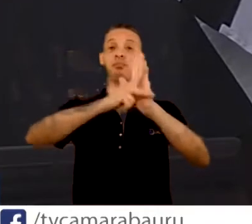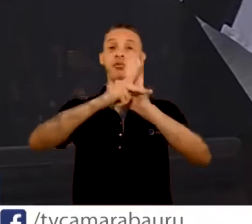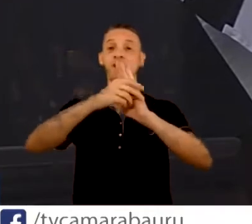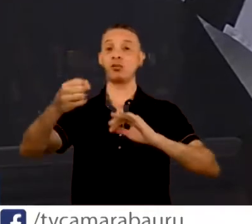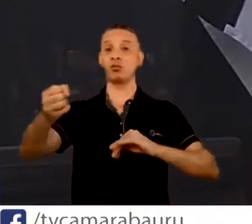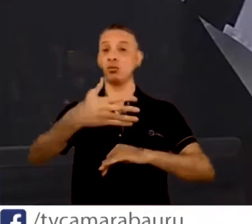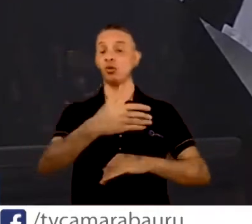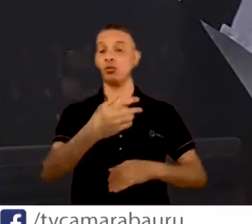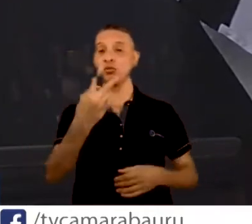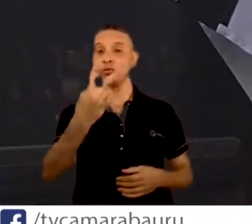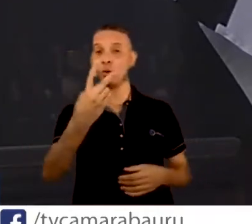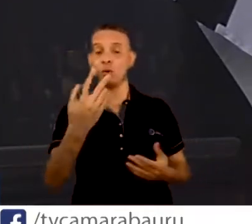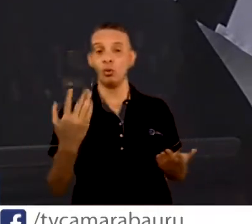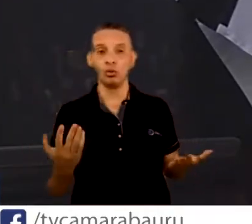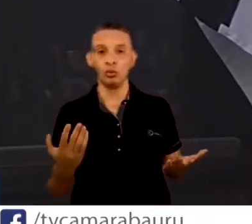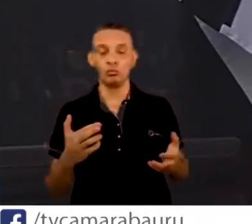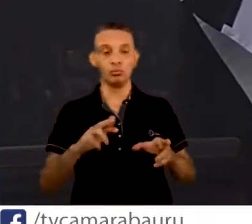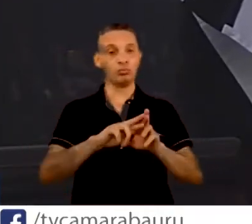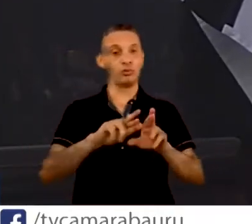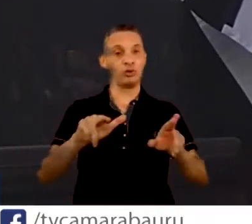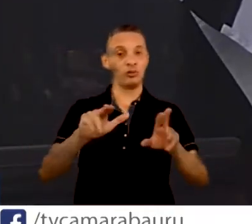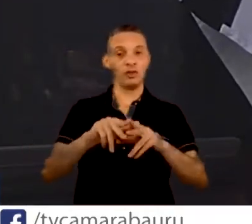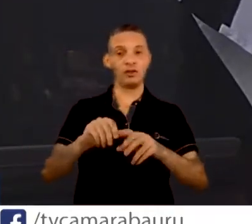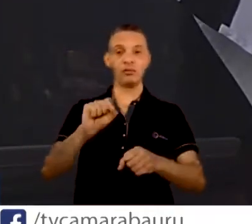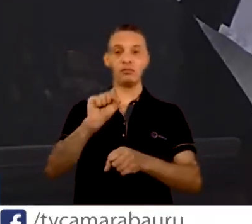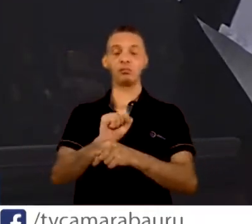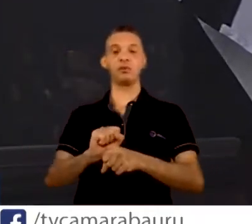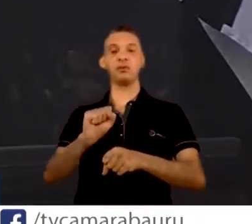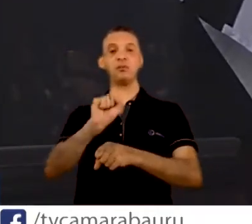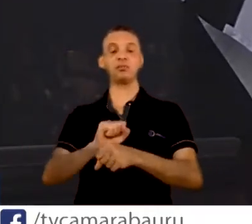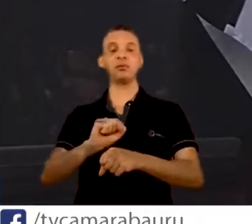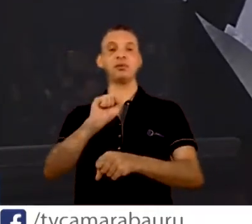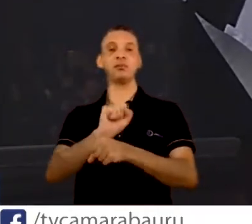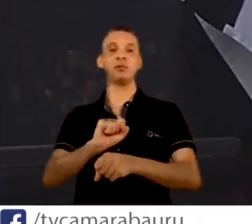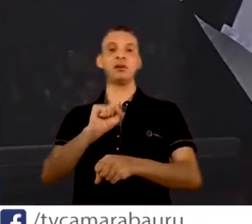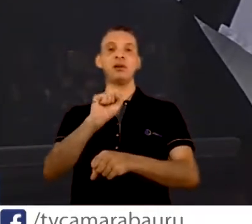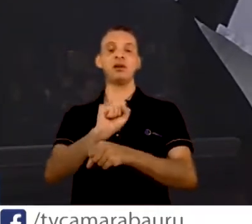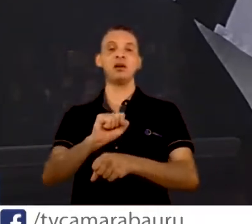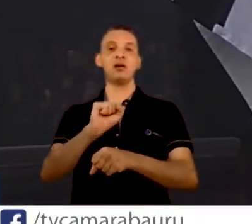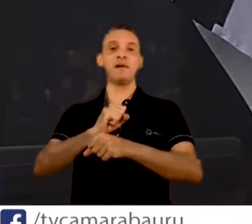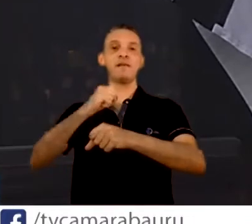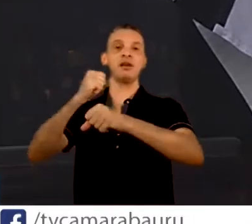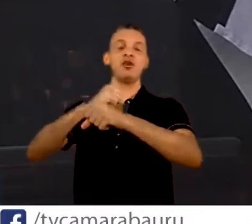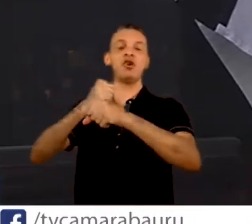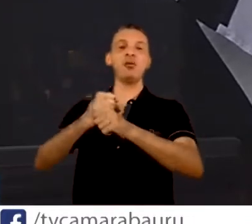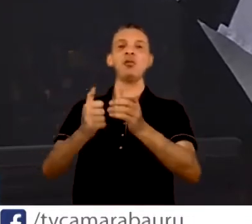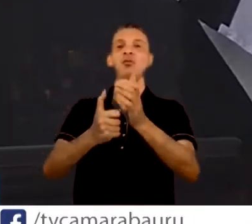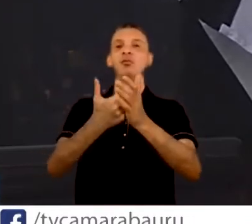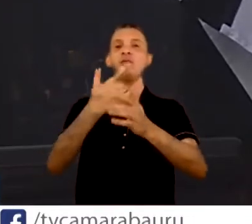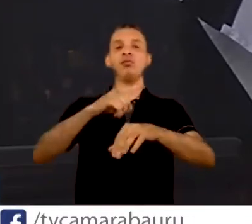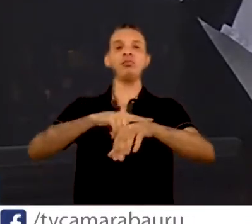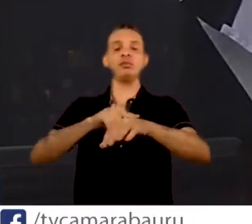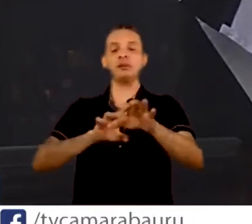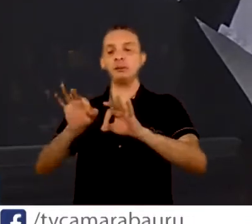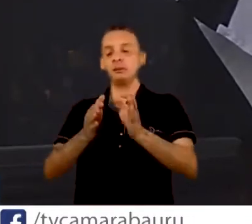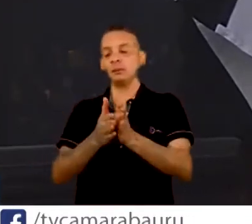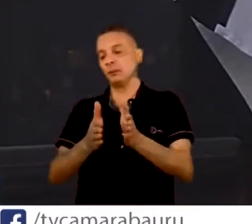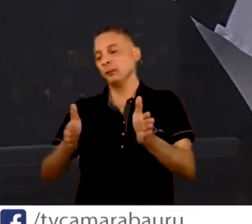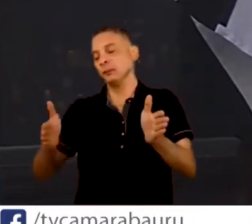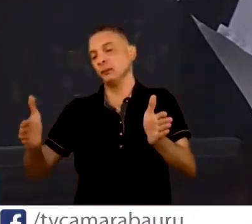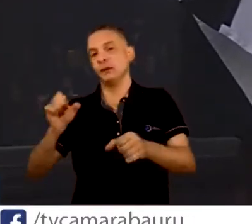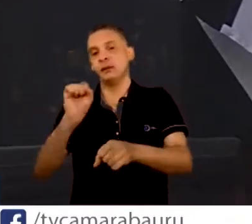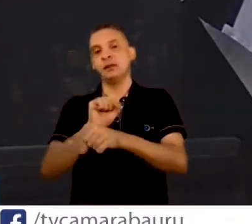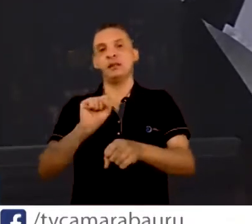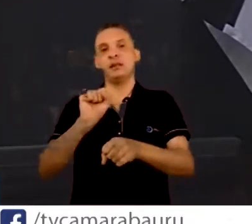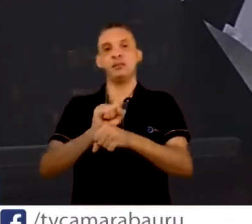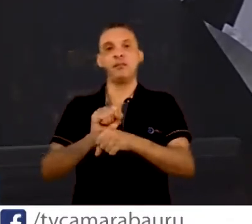É tudo diferente. Quanto tempo ia ficar parada essa obra? Quanto tempo o governo federal ia ficar esperando a vontade de Bauru desenvolver um segundo